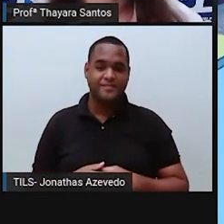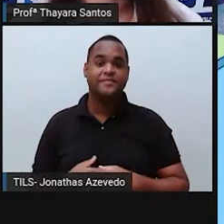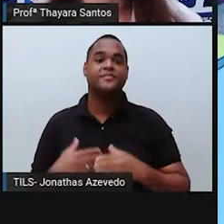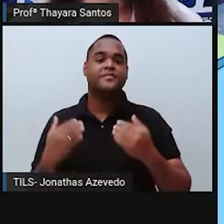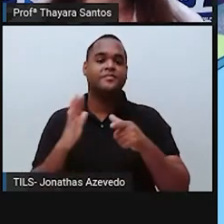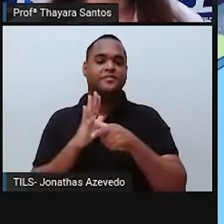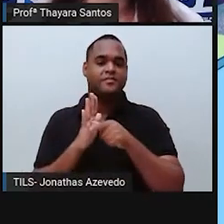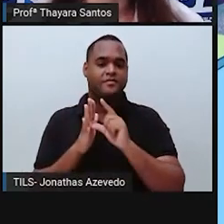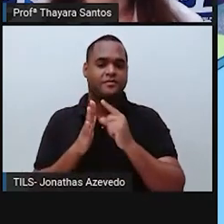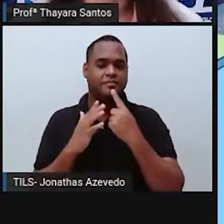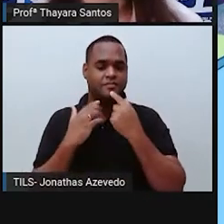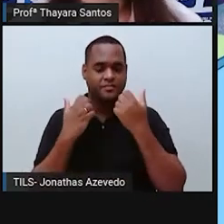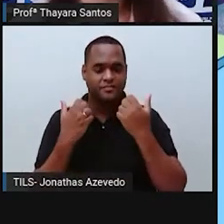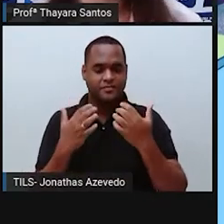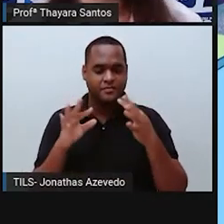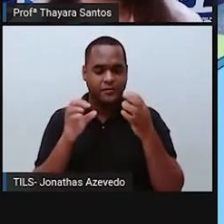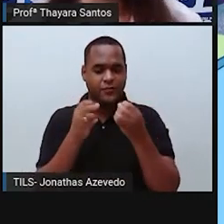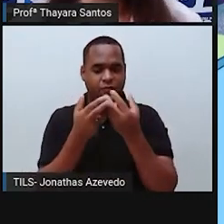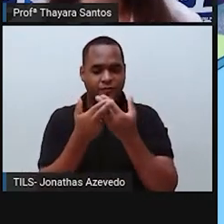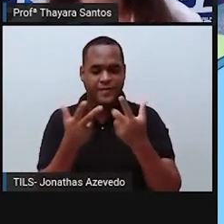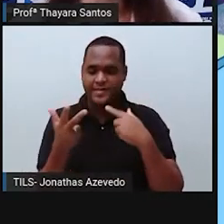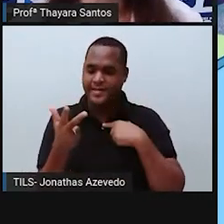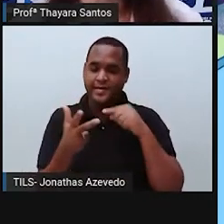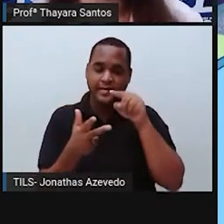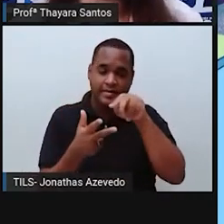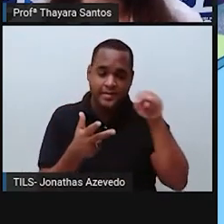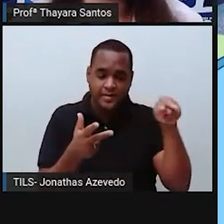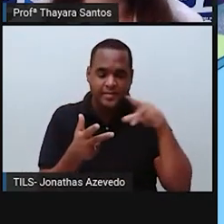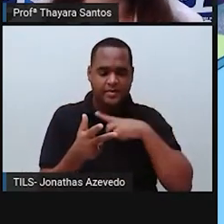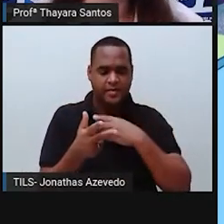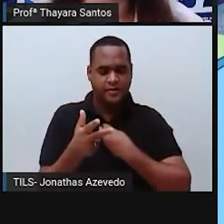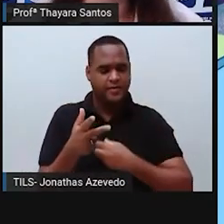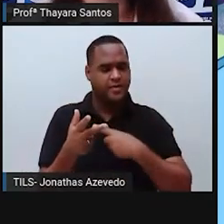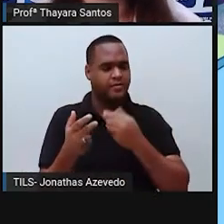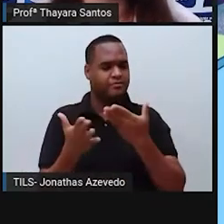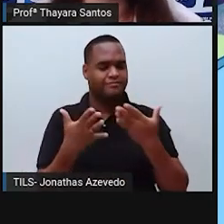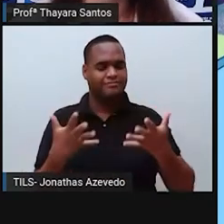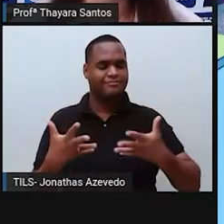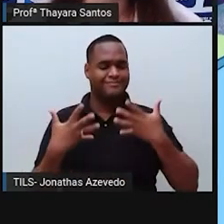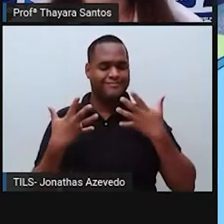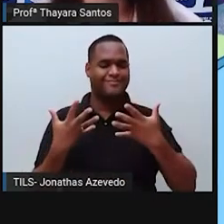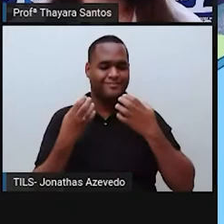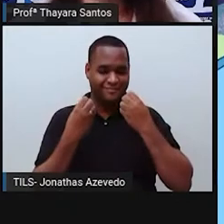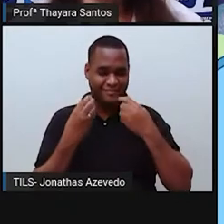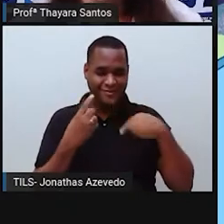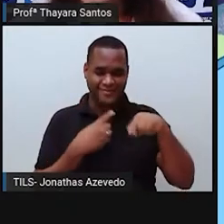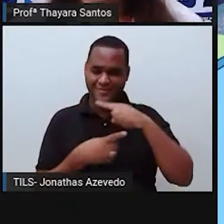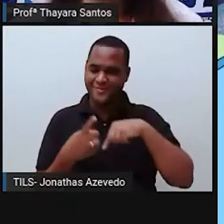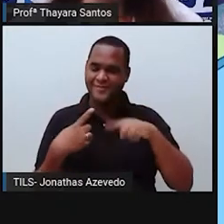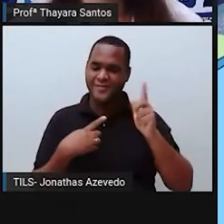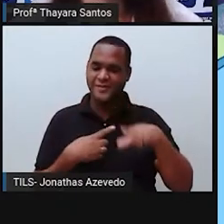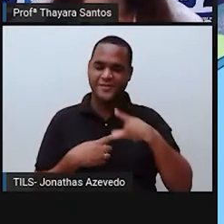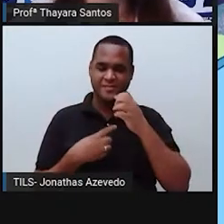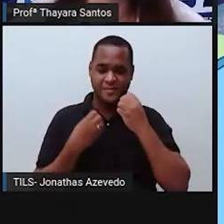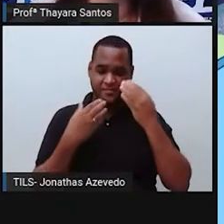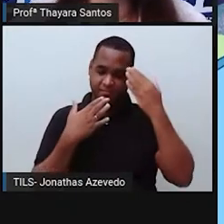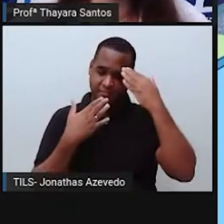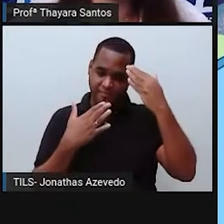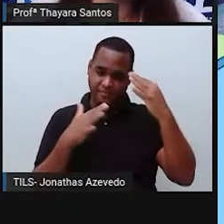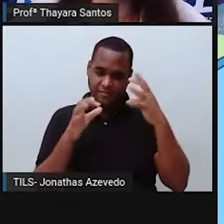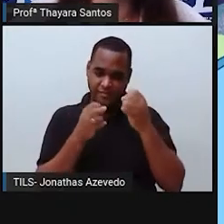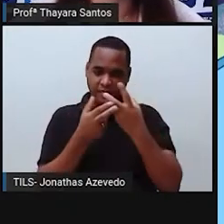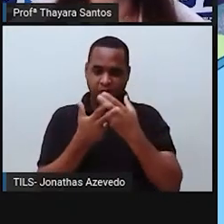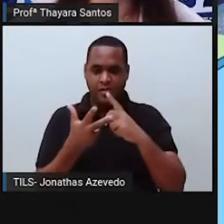Antes de tudo, sejam todos vocês que estão aí do outro lado muito bem-vindos. É uma alegria enorme tê-los aqui com a gente de novo. Muito obrigada por